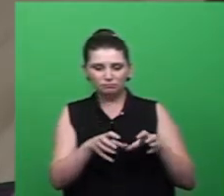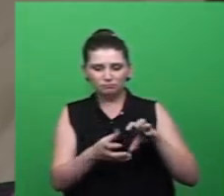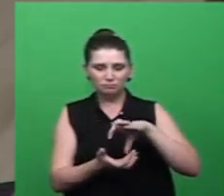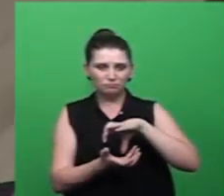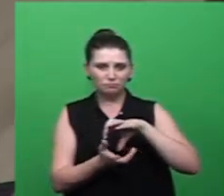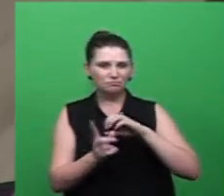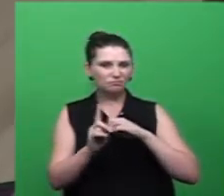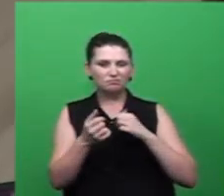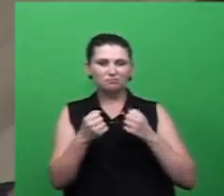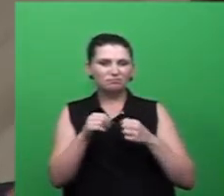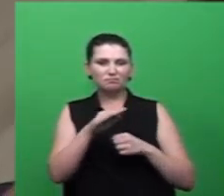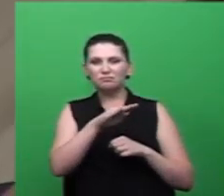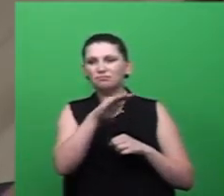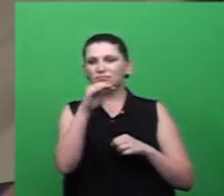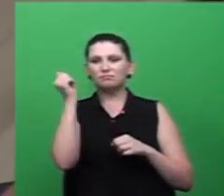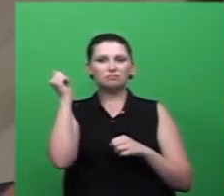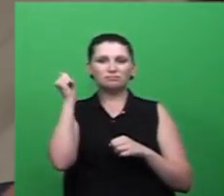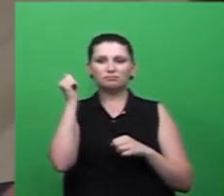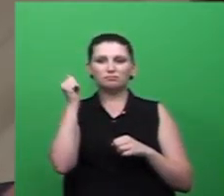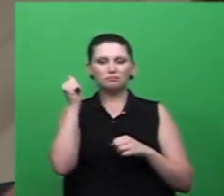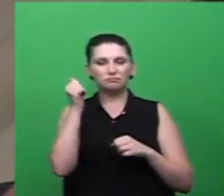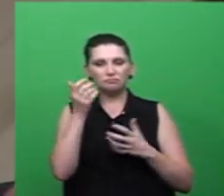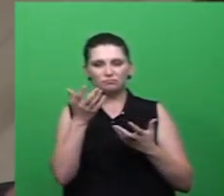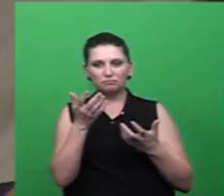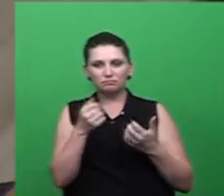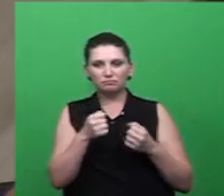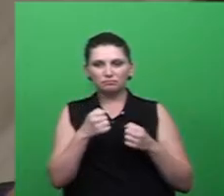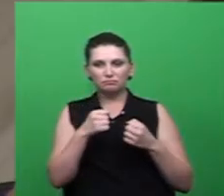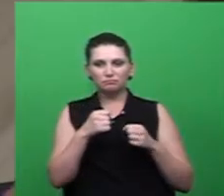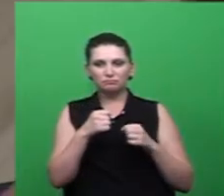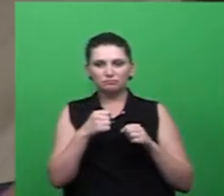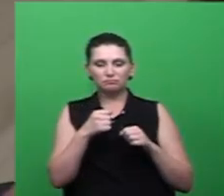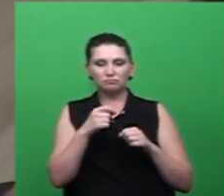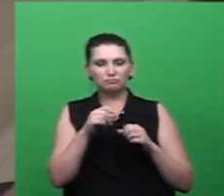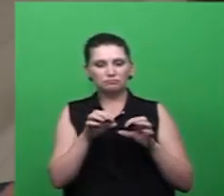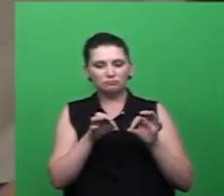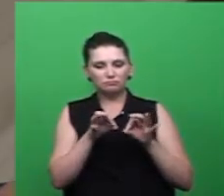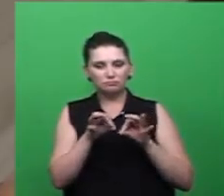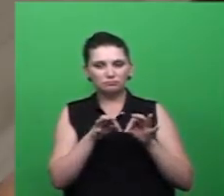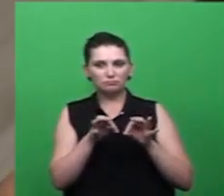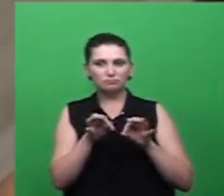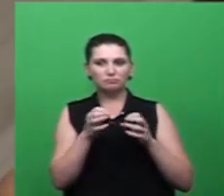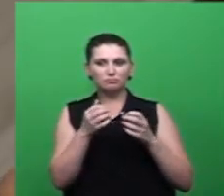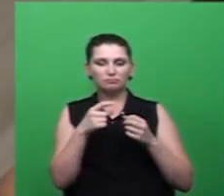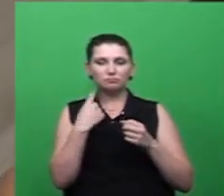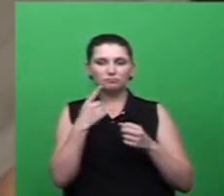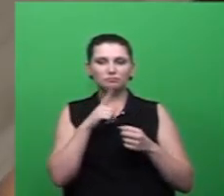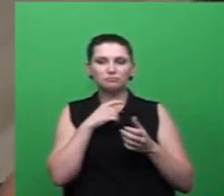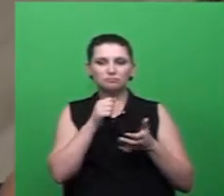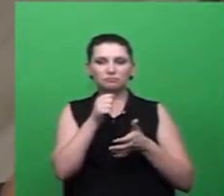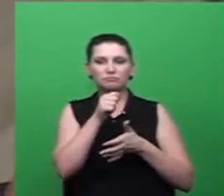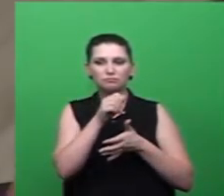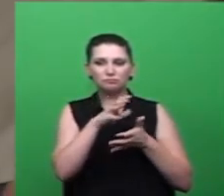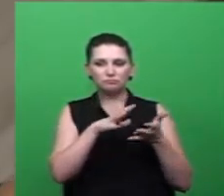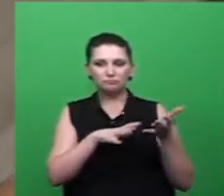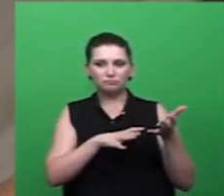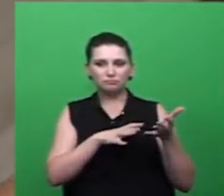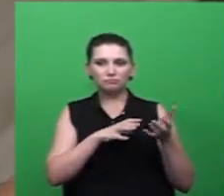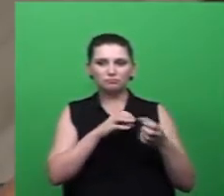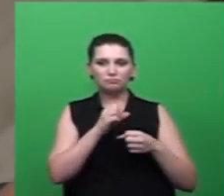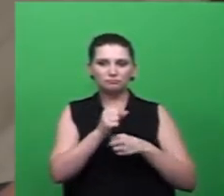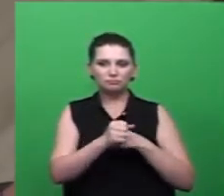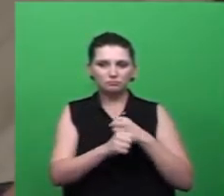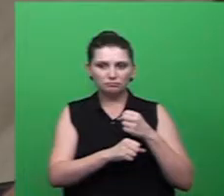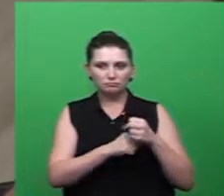órgãos de segurança por causa de um balde. Nós temos muitas atividades, e, ao longo do tempo, desde o ano passado,